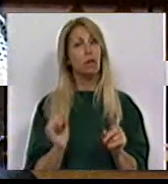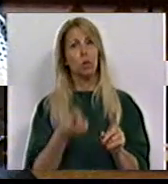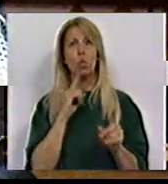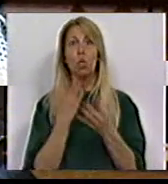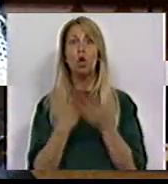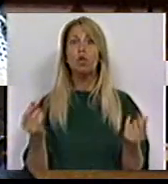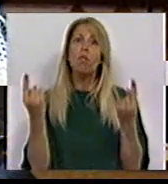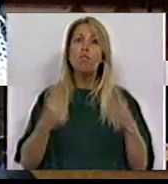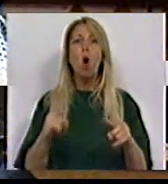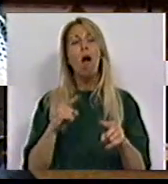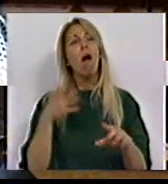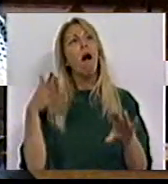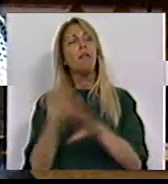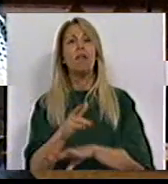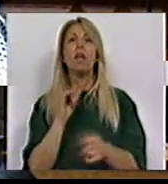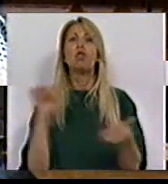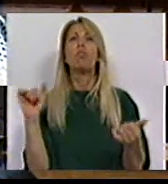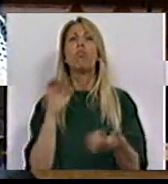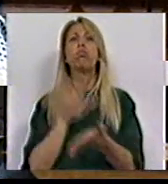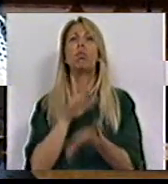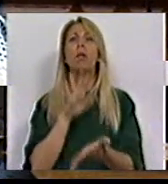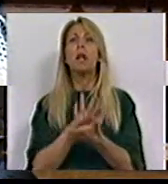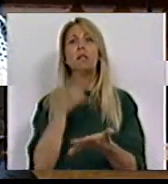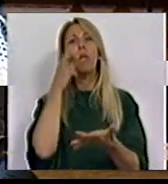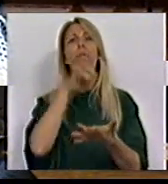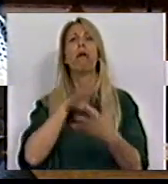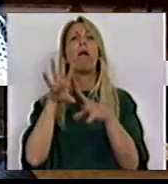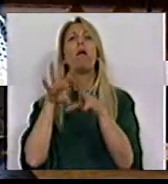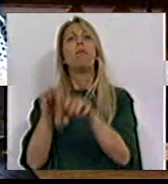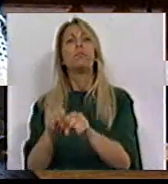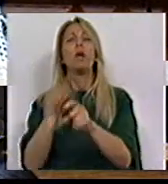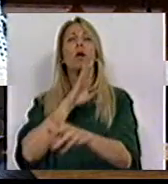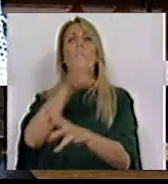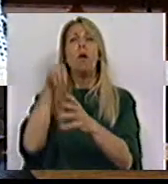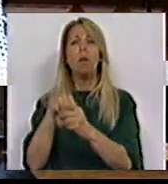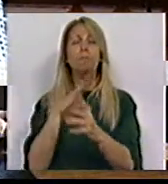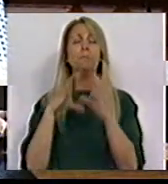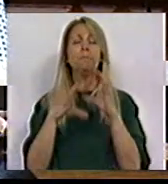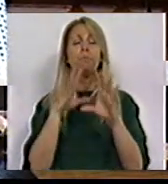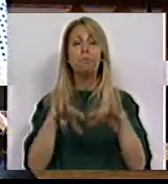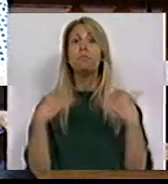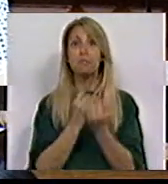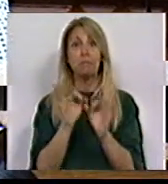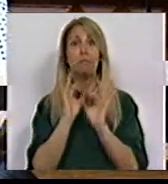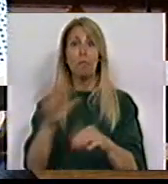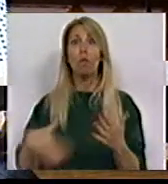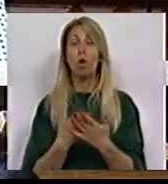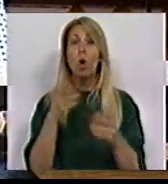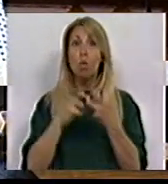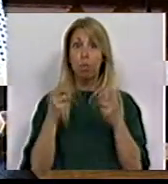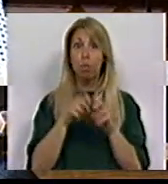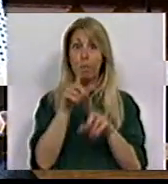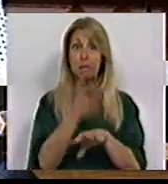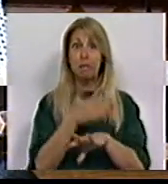com a publicação dos detentores dos órgãos de comunicação social, tal como é proposto. Os problemas do setor da comunicação